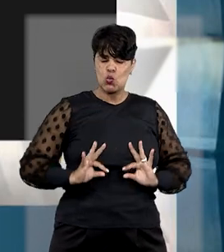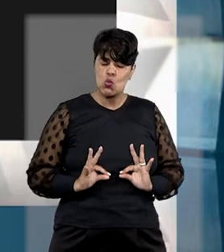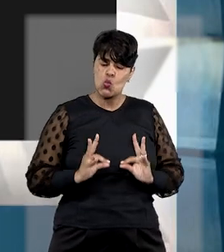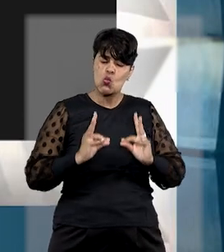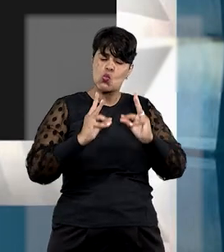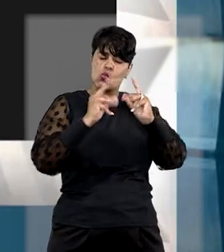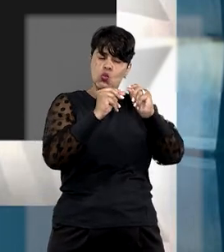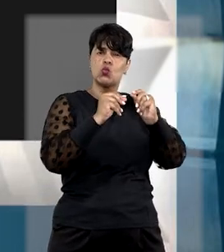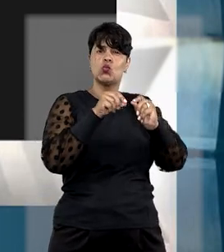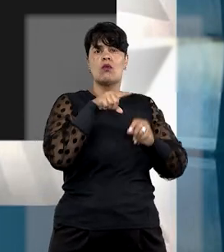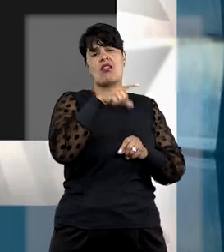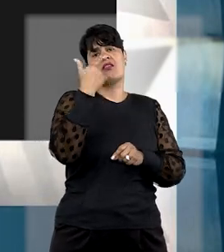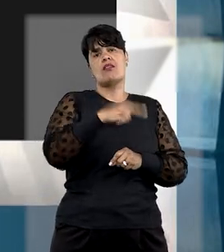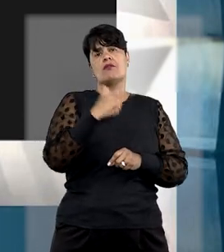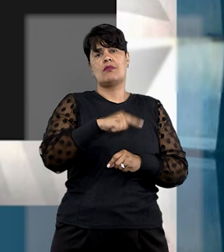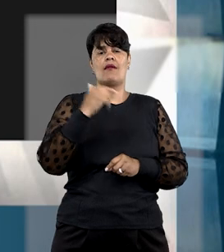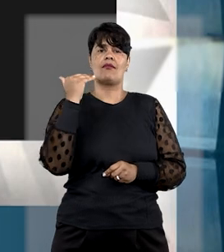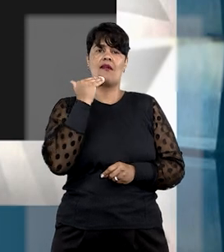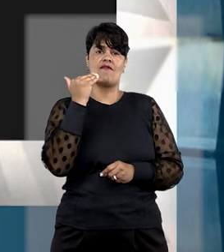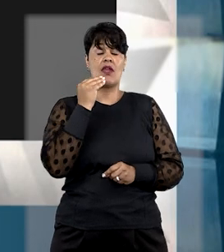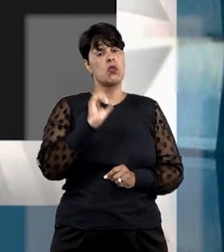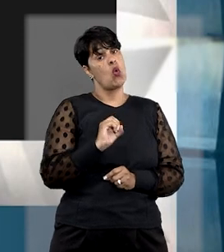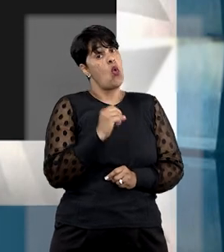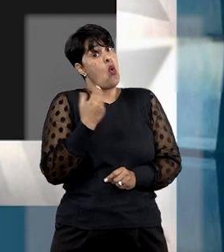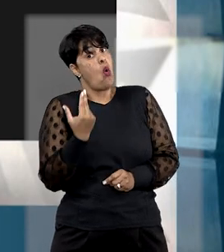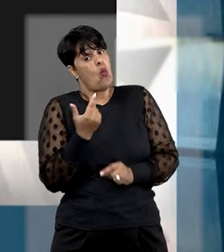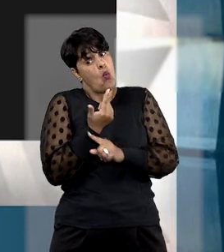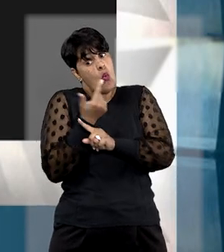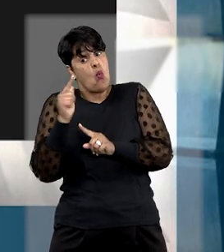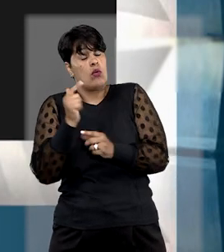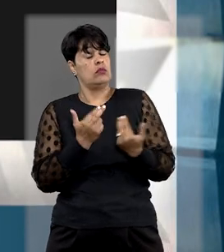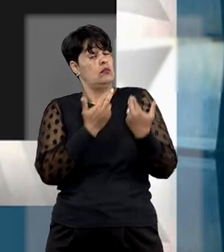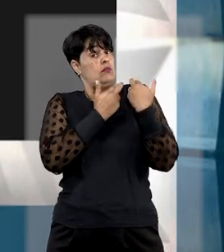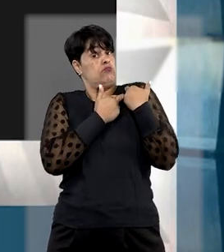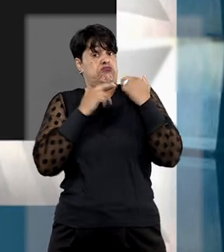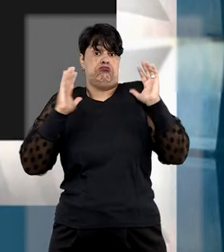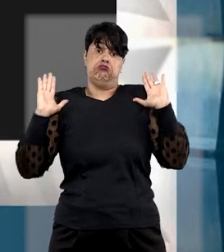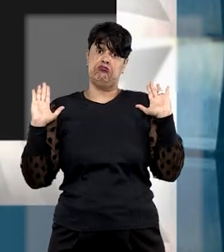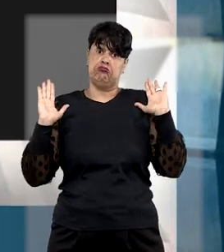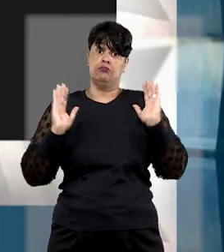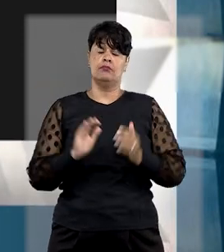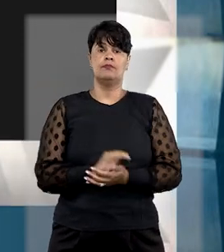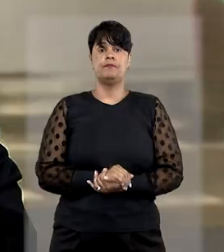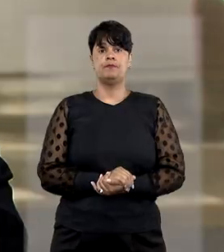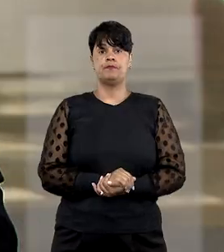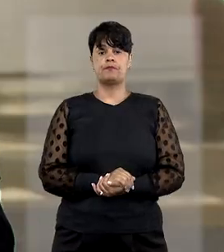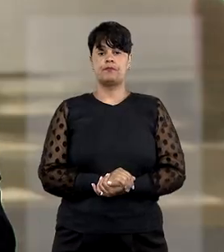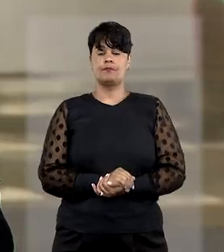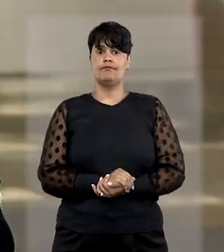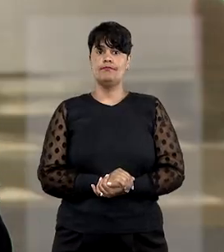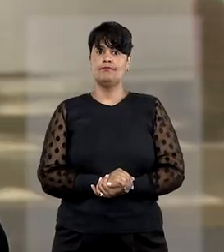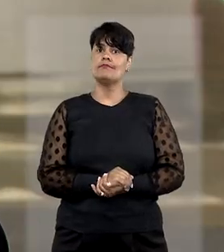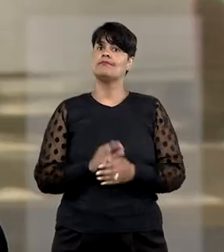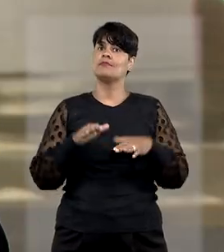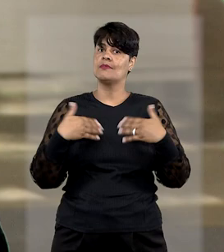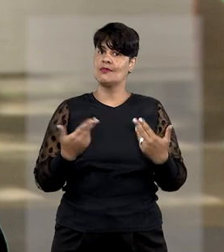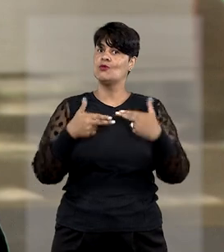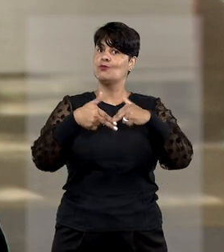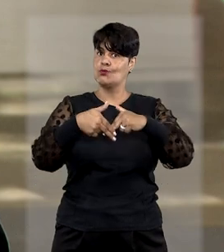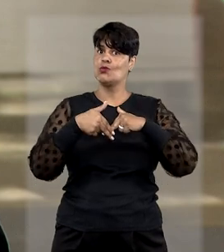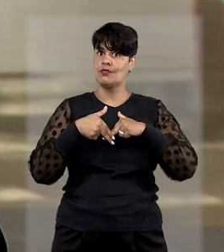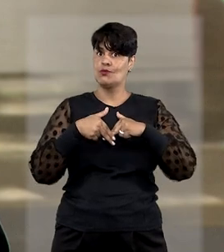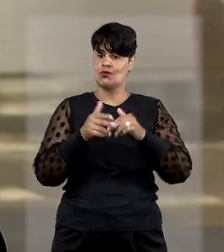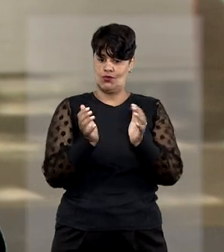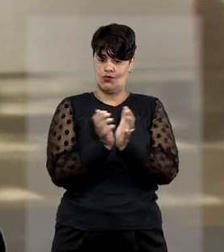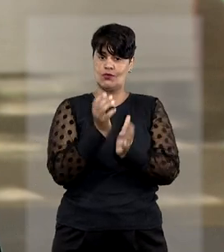inexistência do defeito ou alguma outra excludente de responsabilidade. Com esse entendimento, a